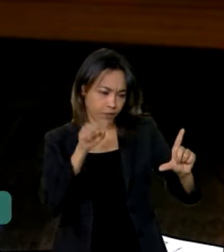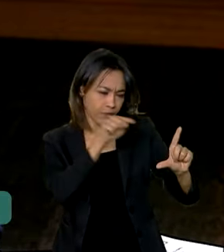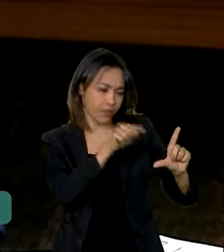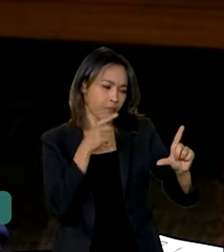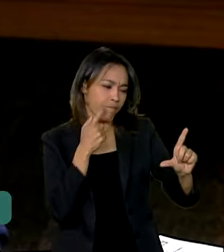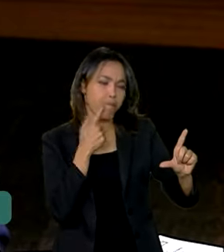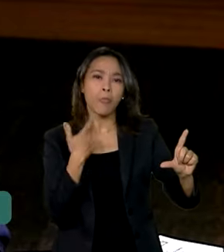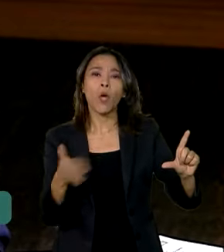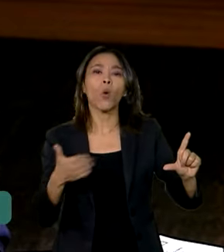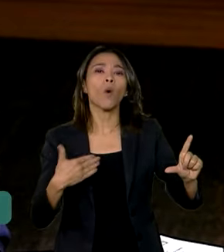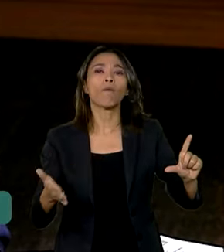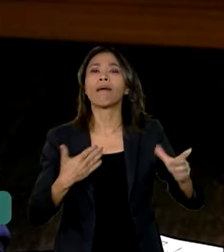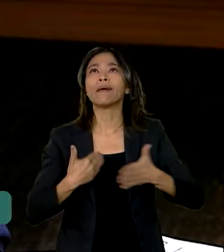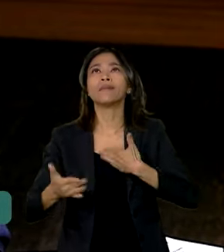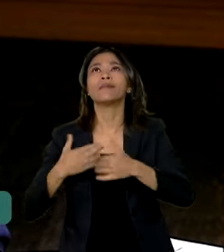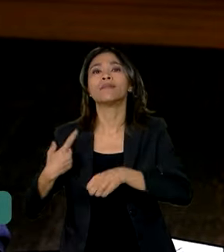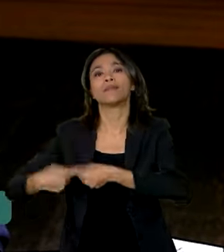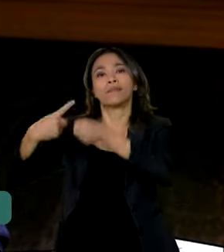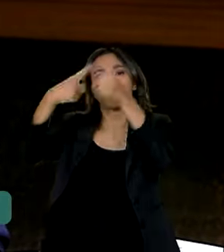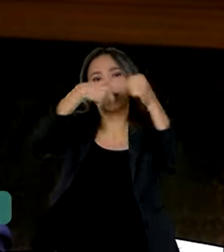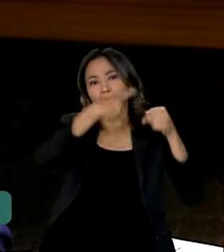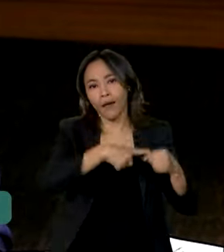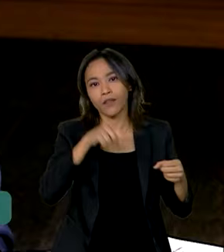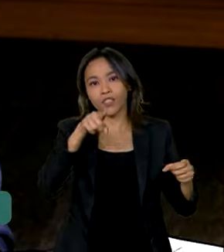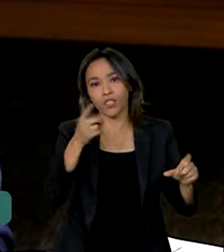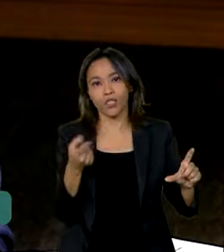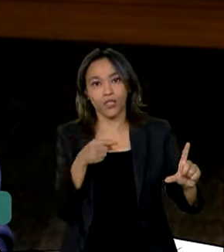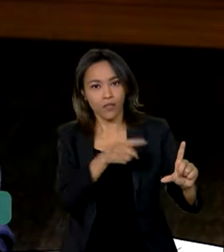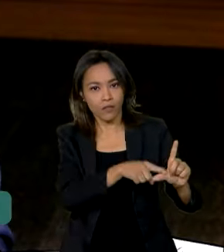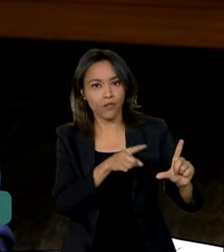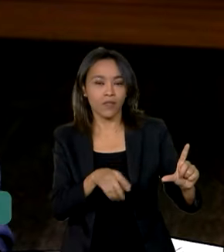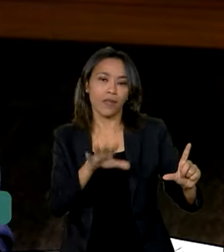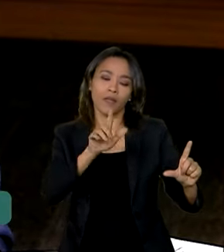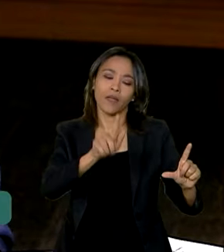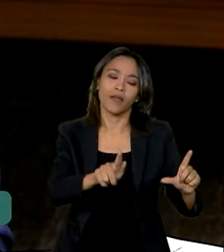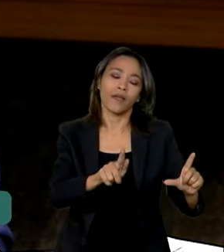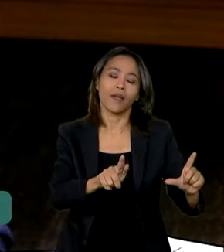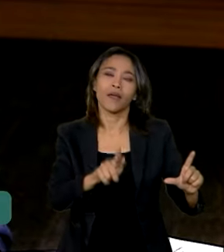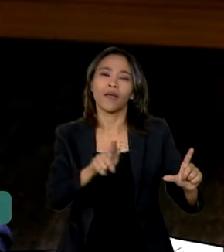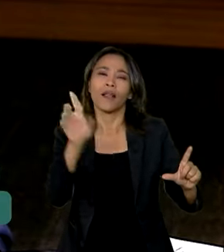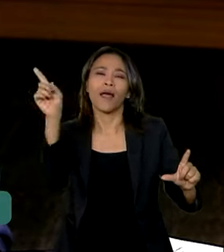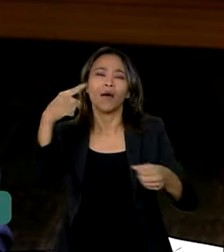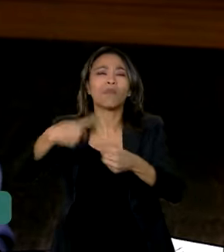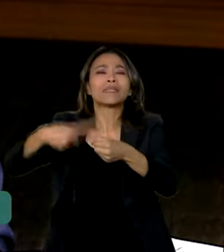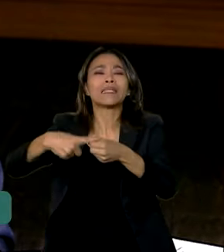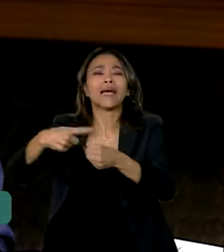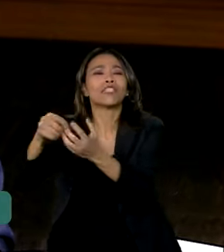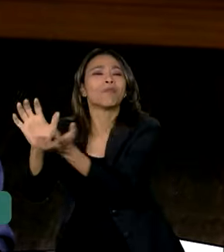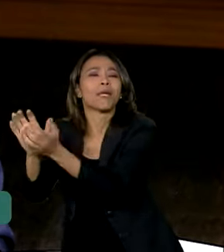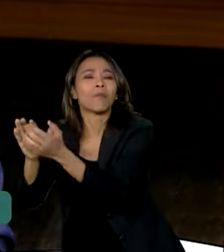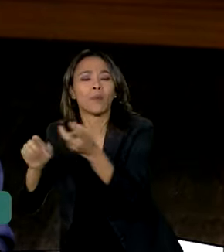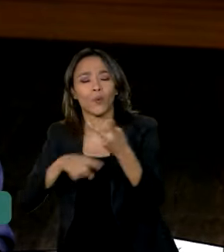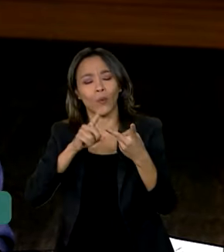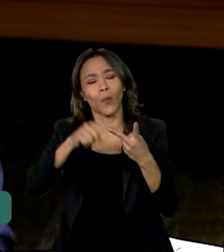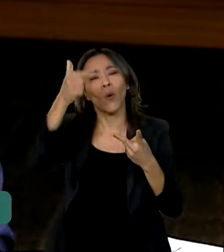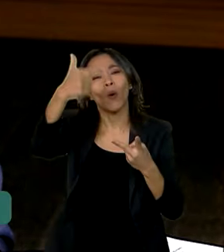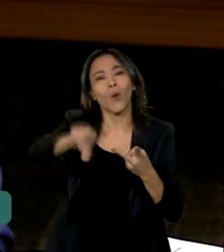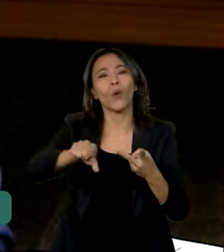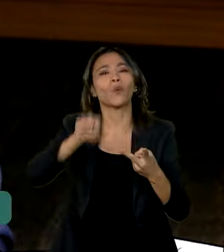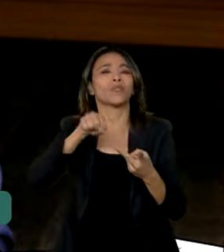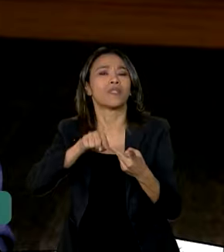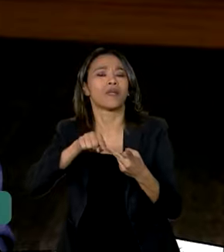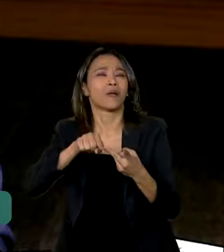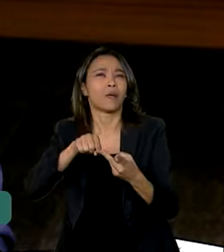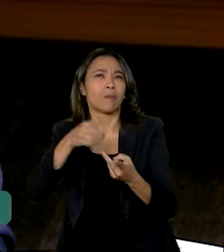cidade, pode botar Igaranhuns, lá em Pernambuco, pode botar Bragança no Pará,